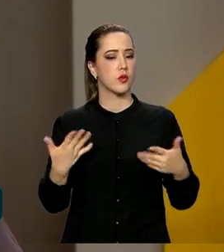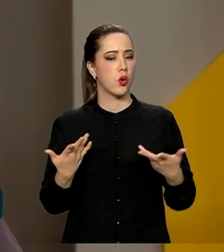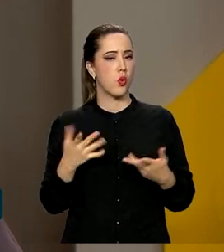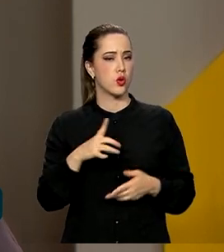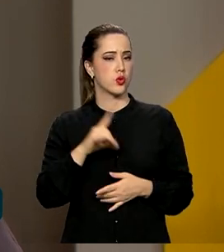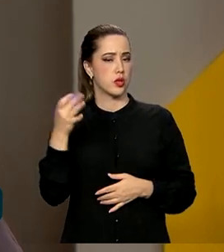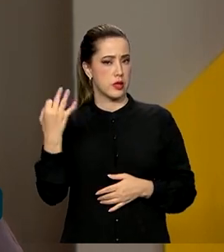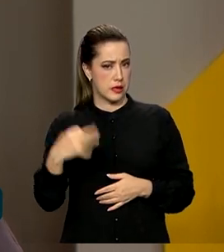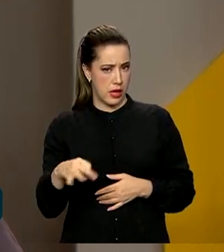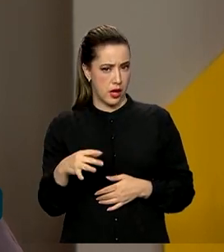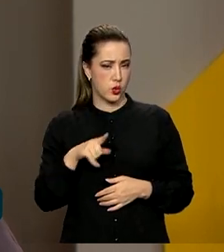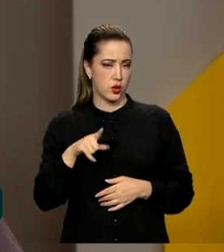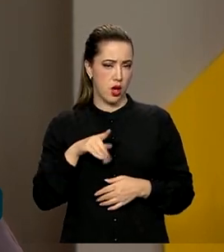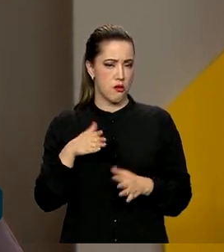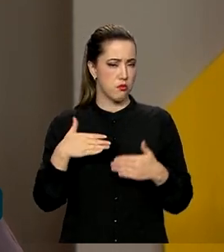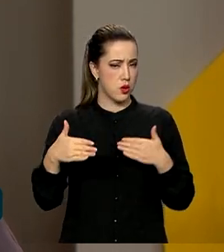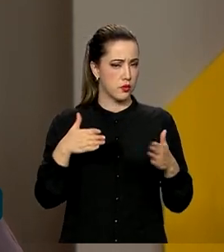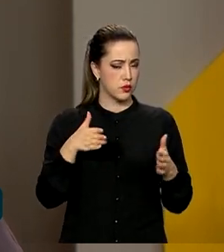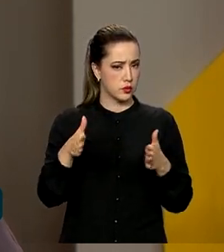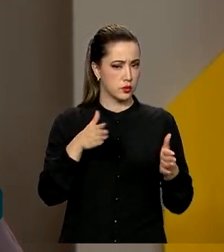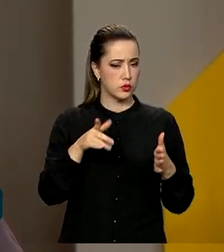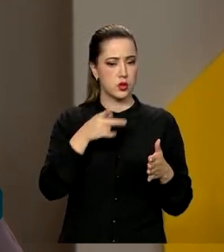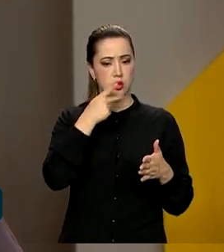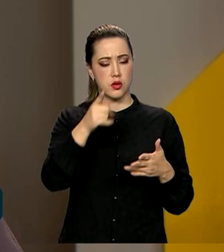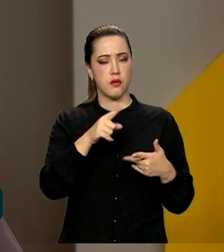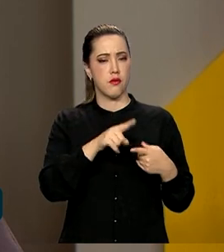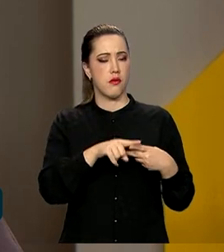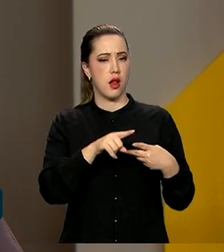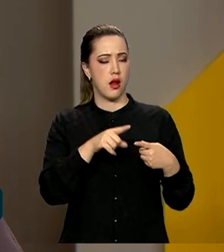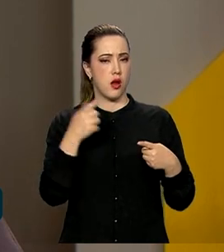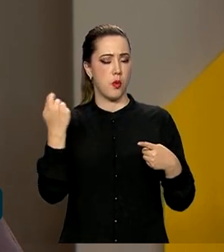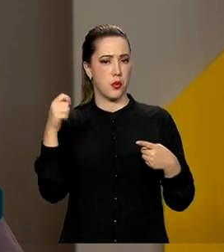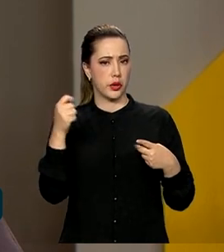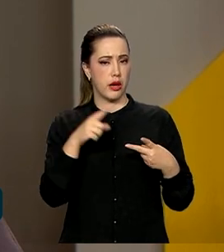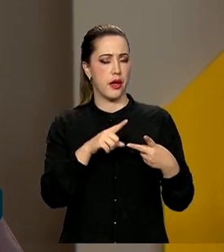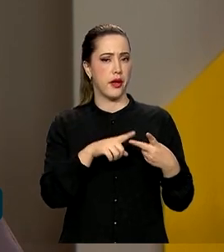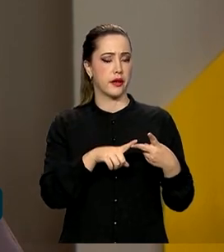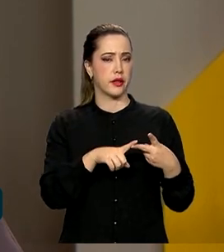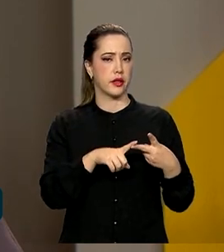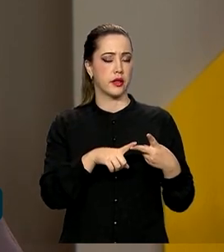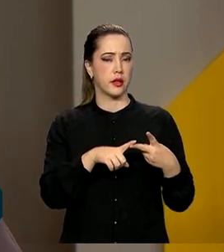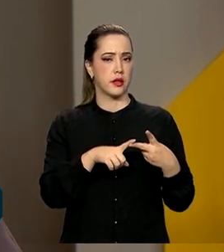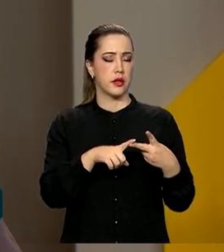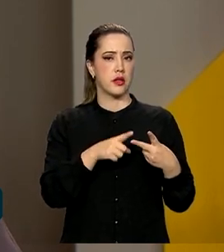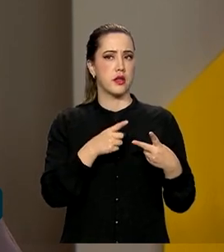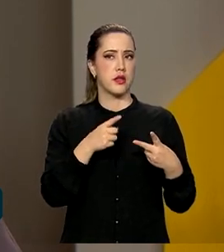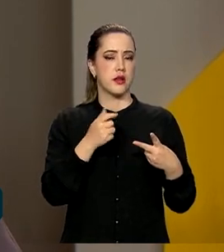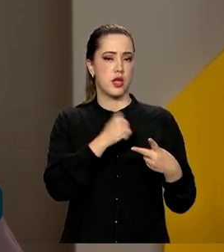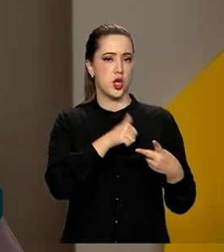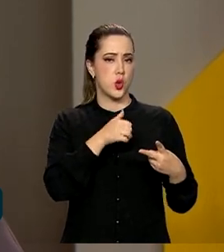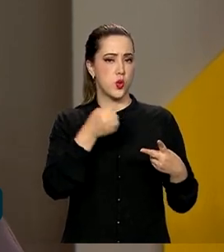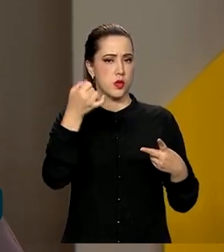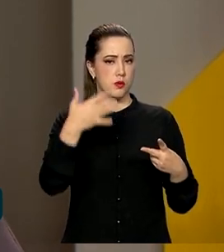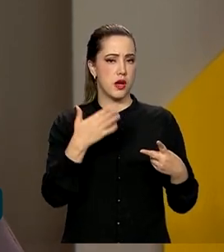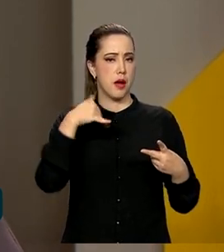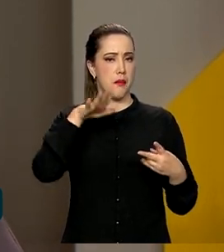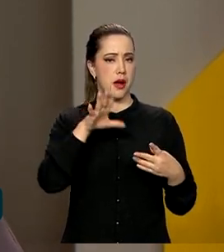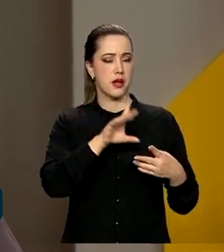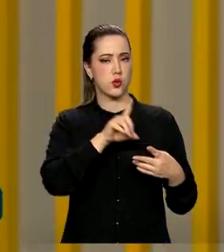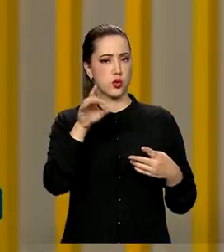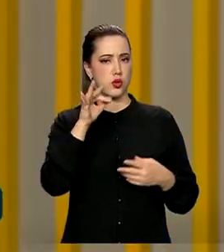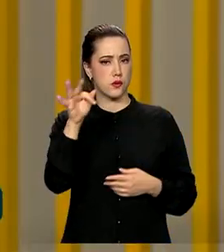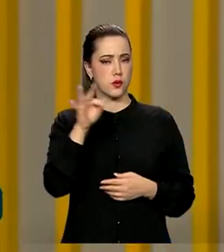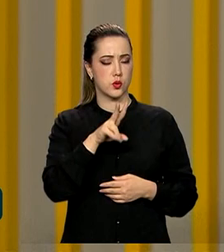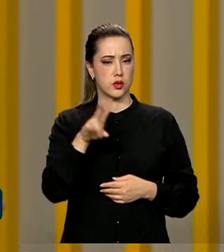cronograma aí a curto prazo? O senhor já falou algumas, capitais, Porto Alegre, por exemplo. Fala pra gente um pouquinho mais desse cronograma até o fim do ano.